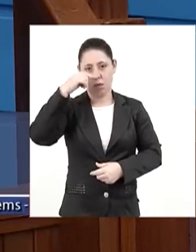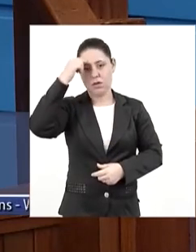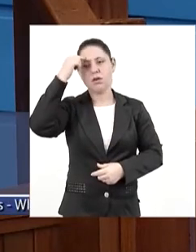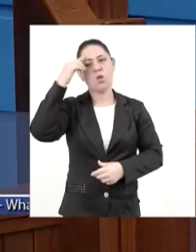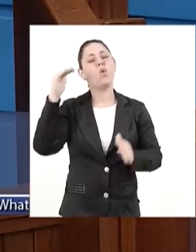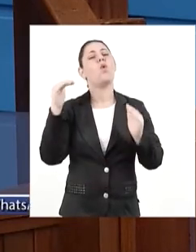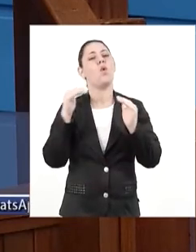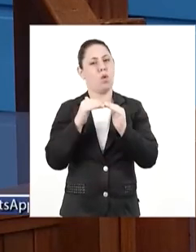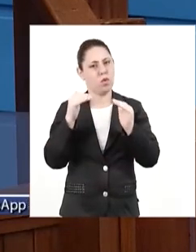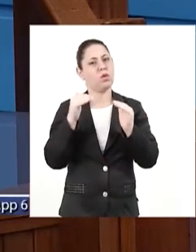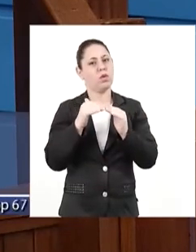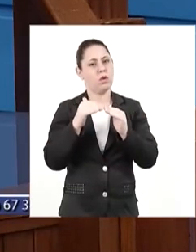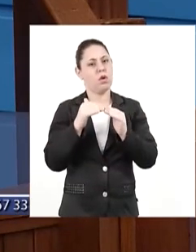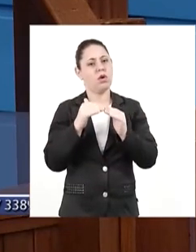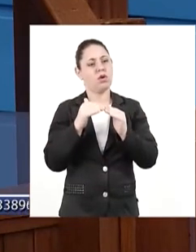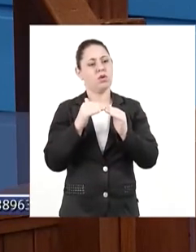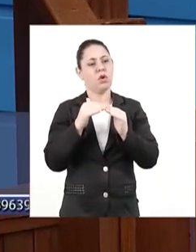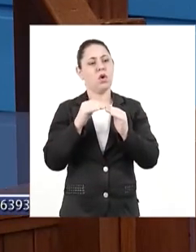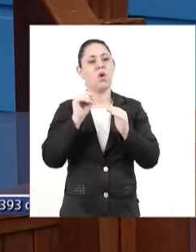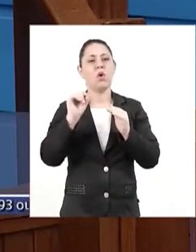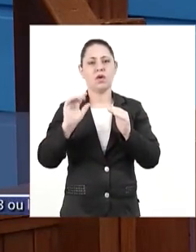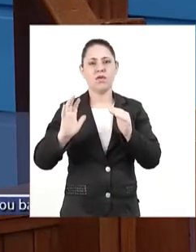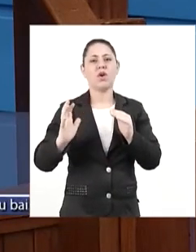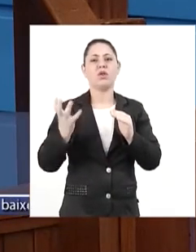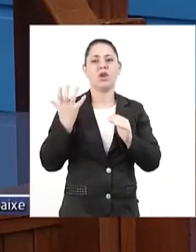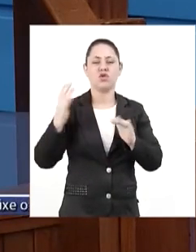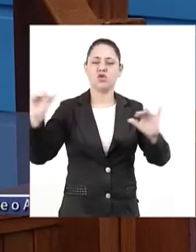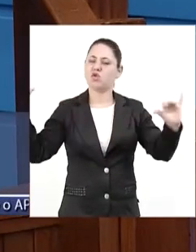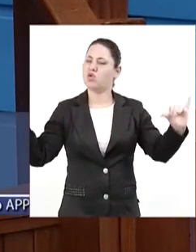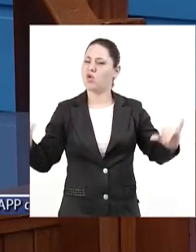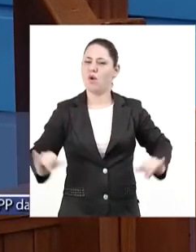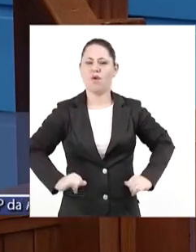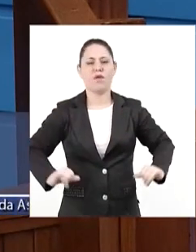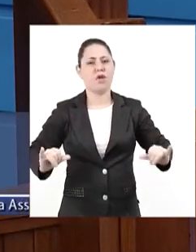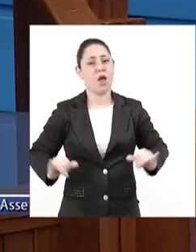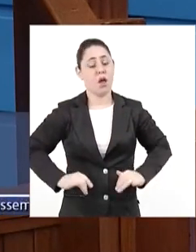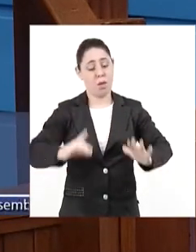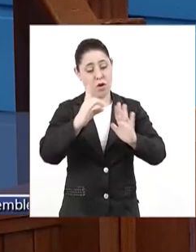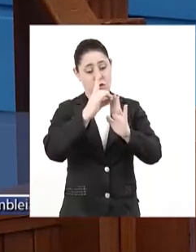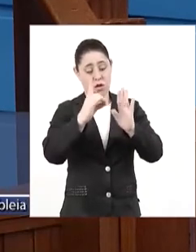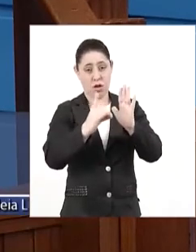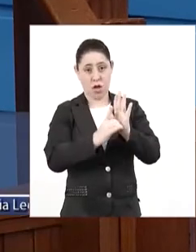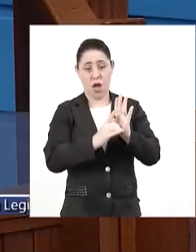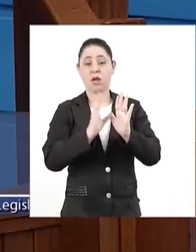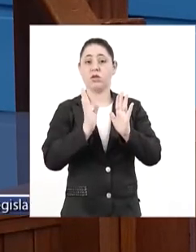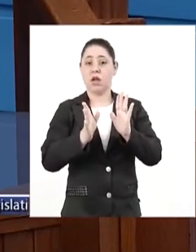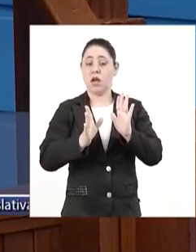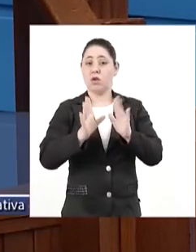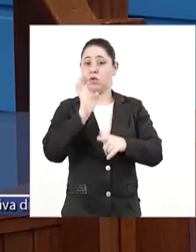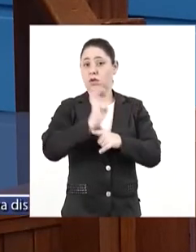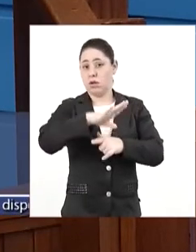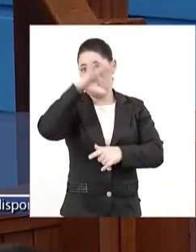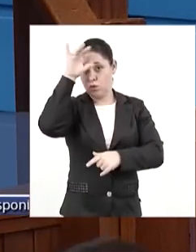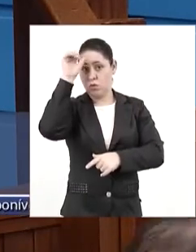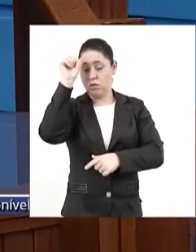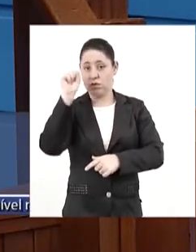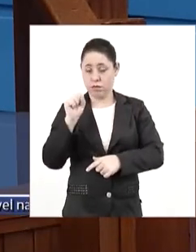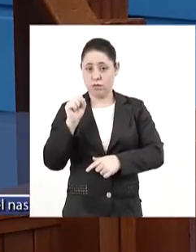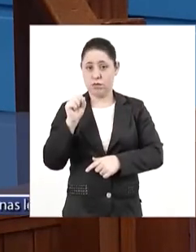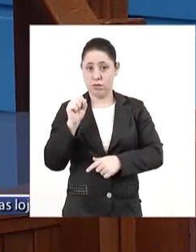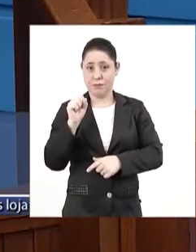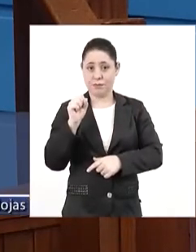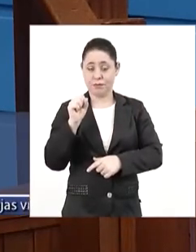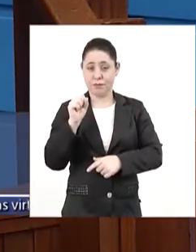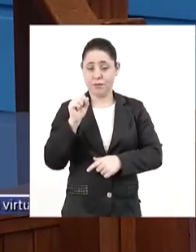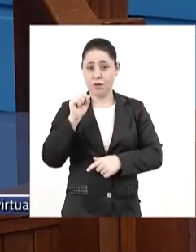concordo. Eu acho que o desgaste que o governador vai continuar sofrendo por conta desse decreto, e já que o Mato Grosso do Sul, o Mato